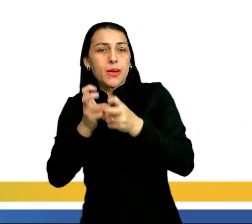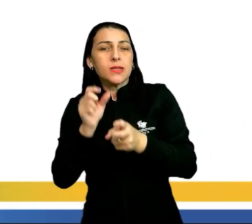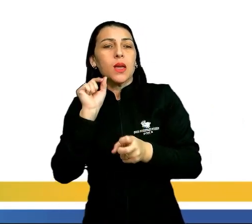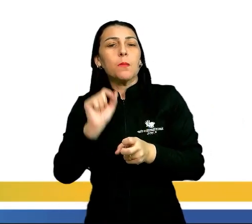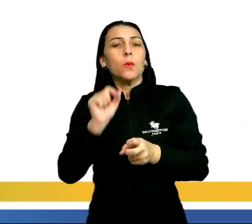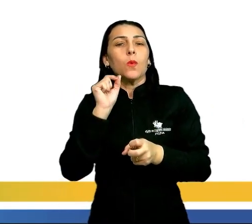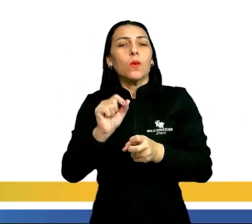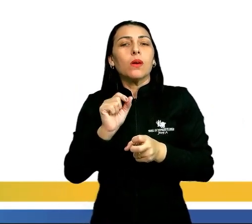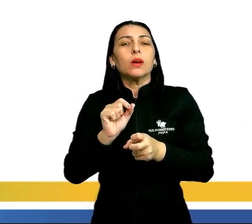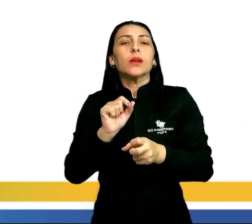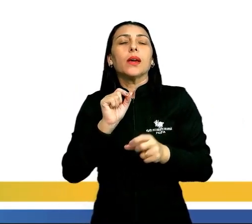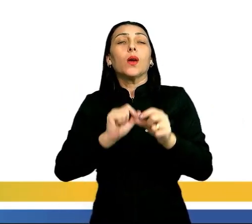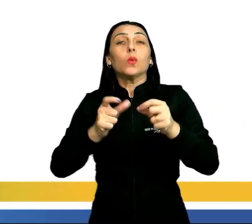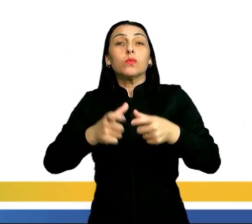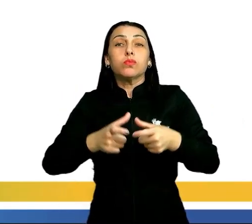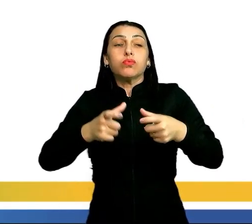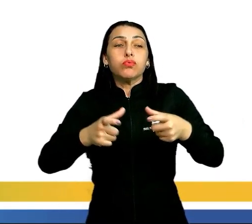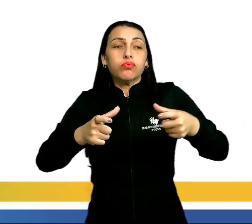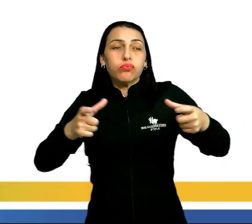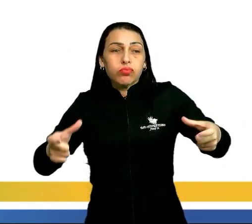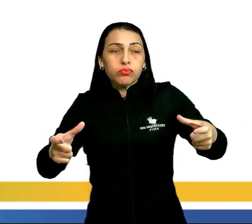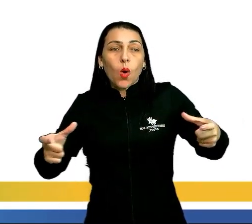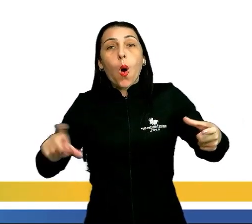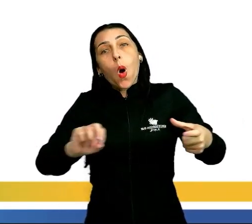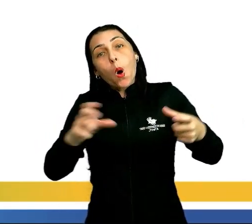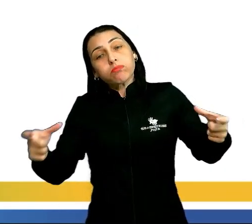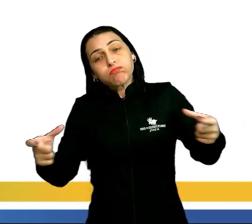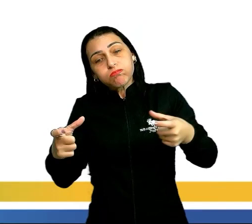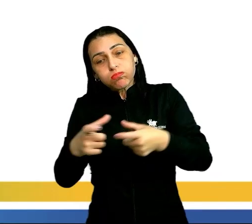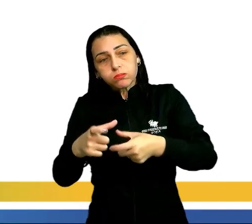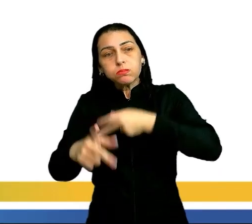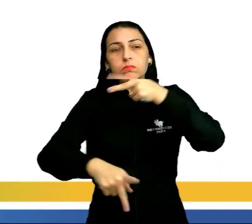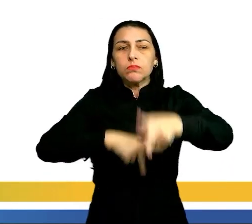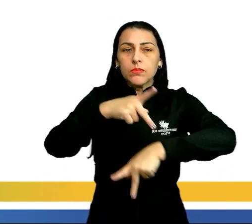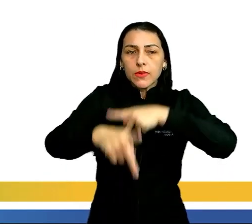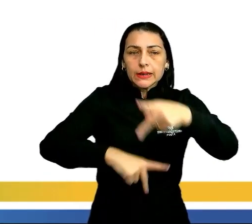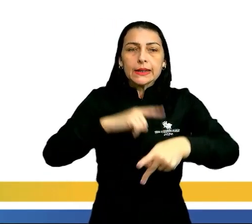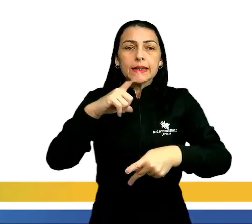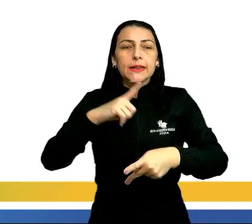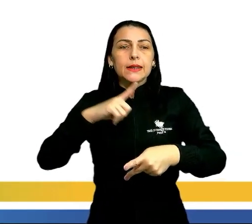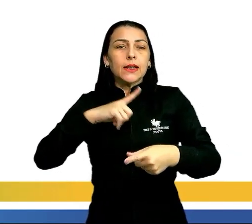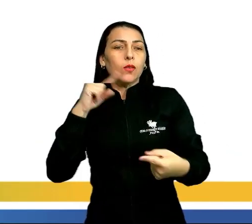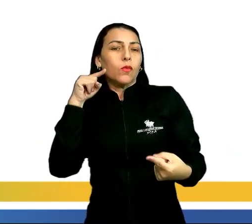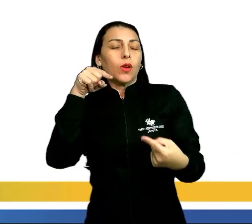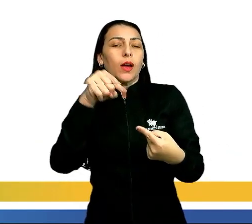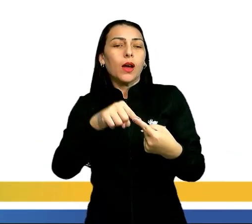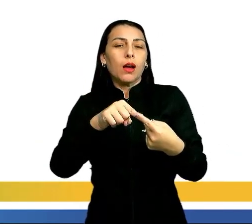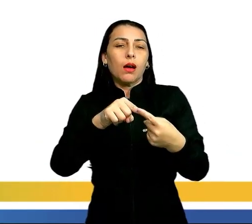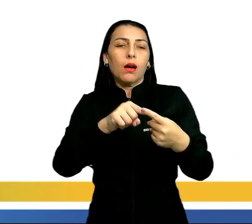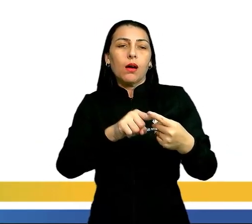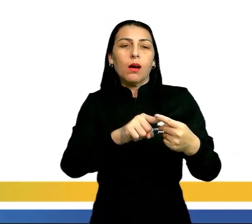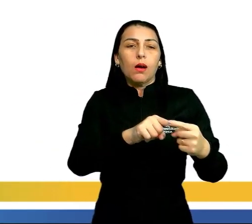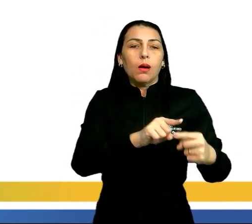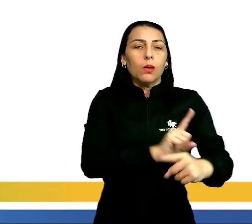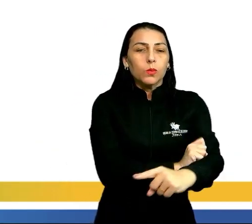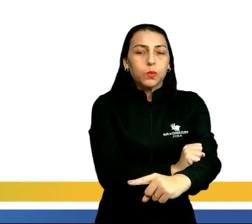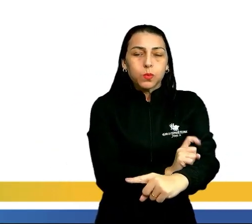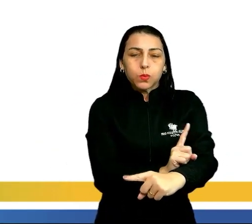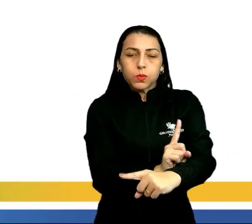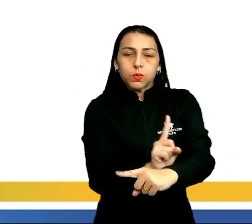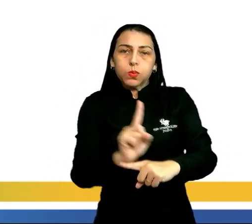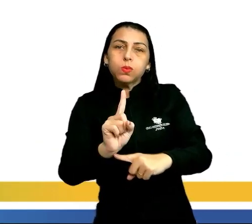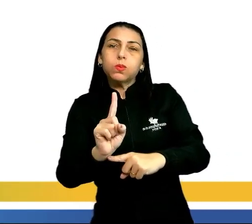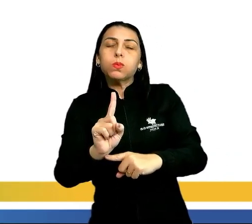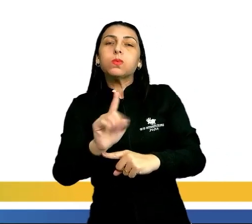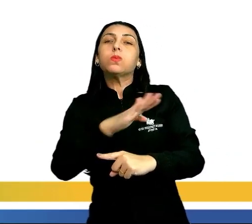tendência de estabilização, crescimento ou redução populacional, tendo em vista a evolução das taxas de